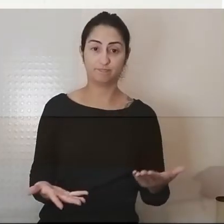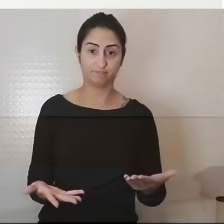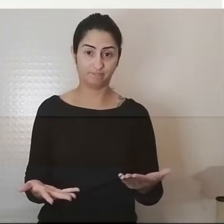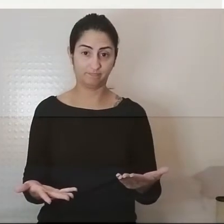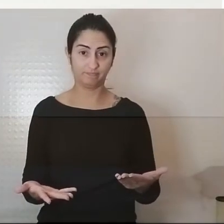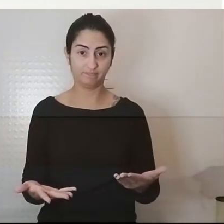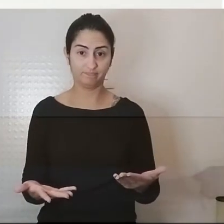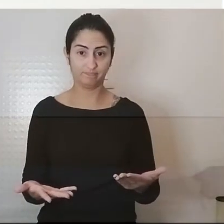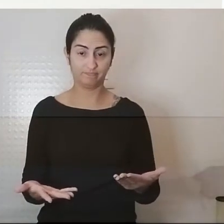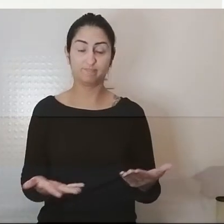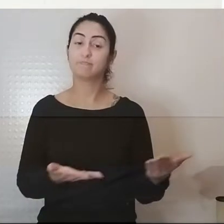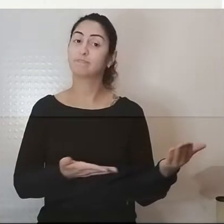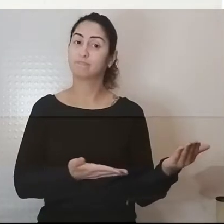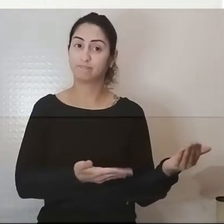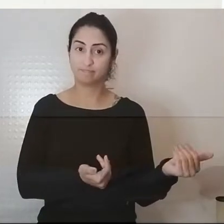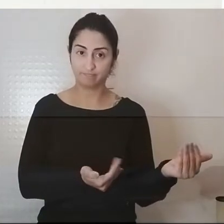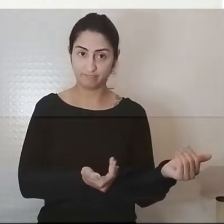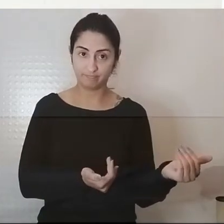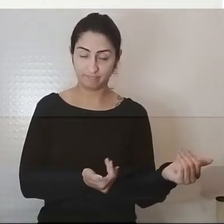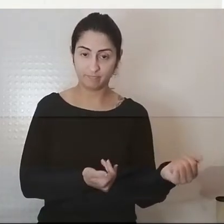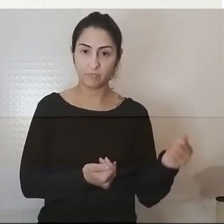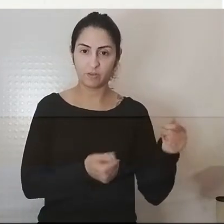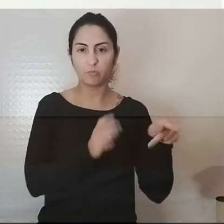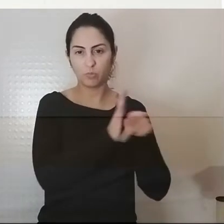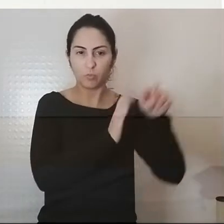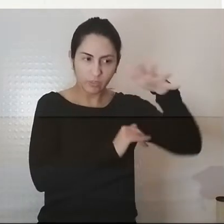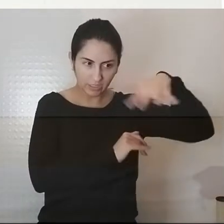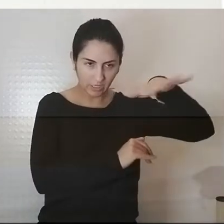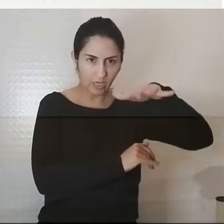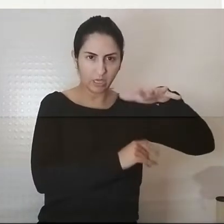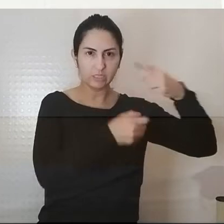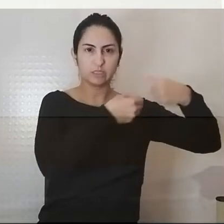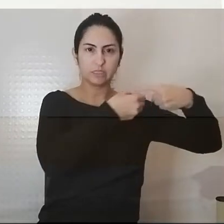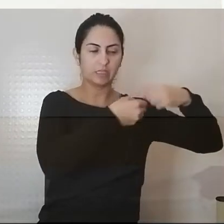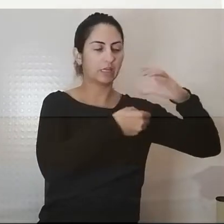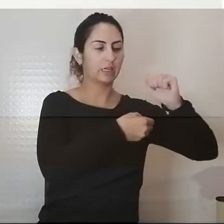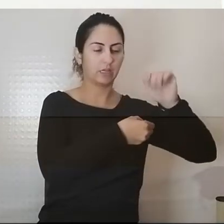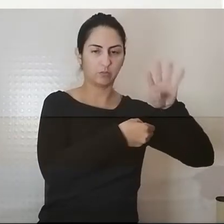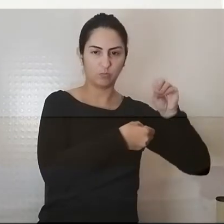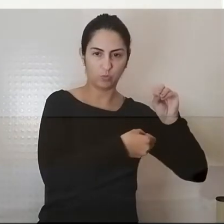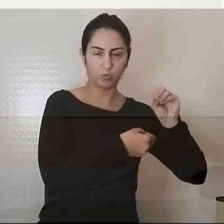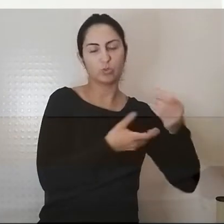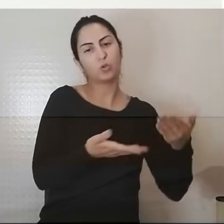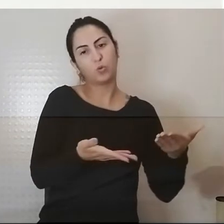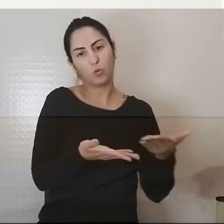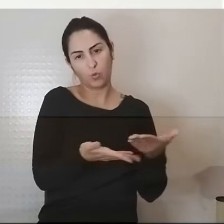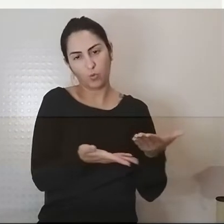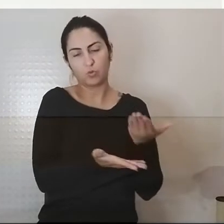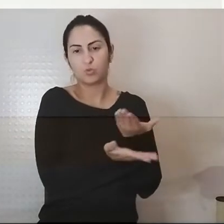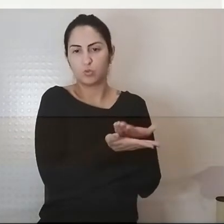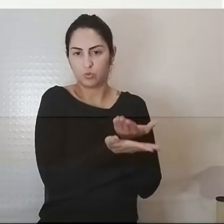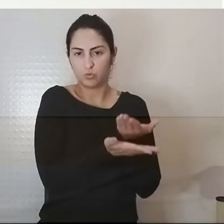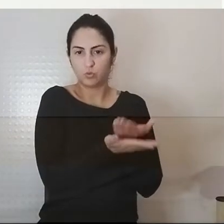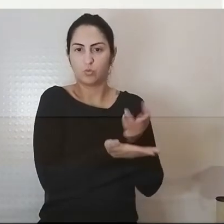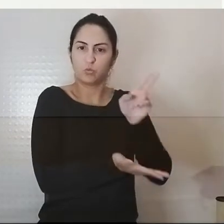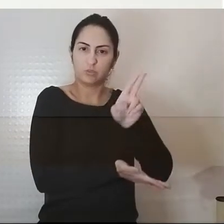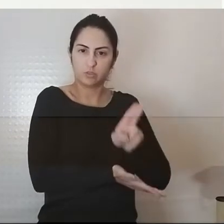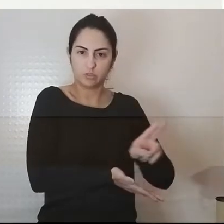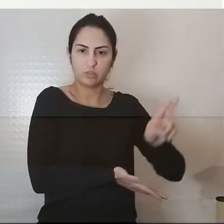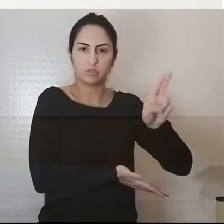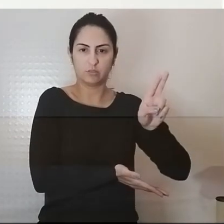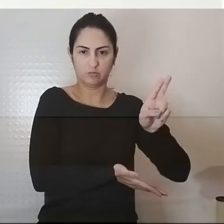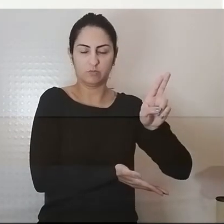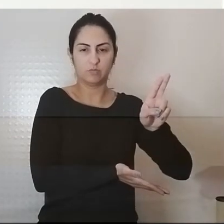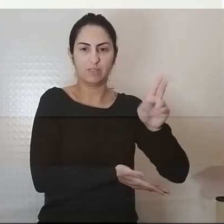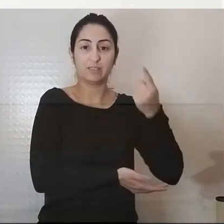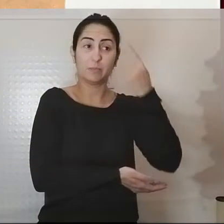estes jovens que provém da região de Cabo Delgado e que se encontram atualmente a estudar na Universidade de Eduardo Mondelã